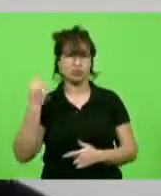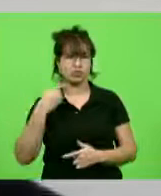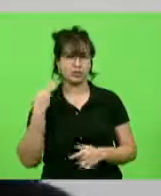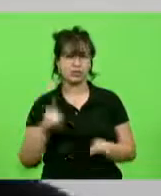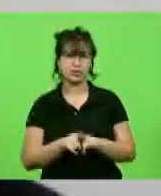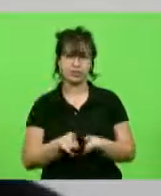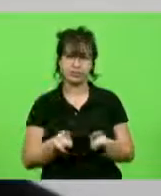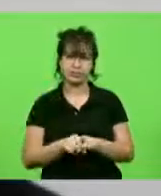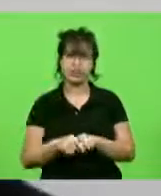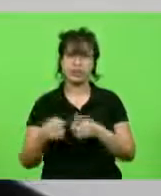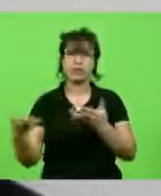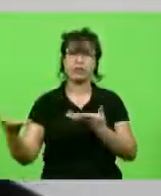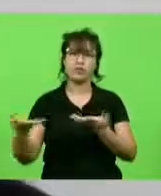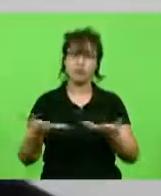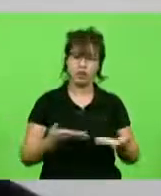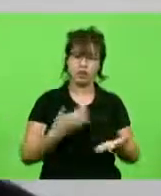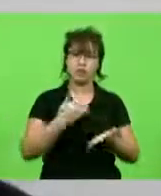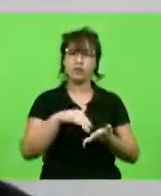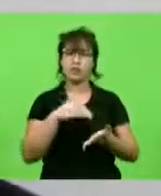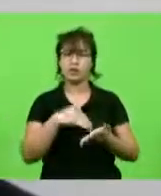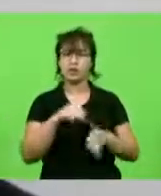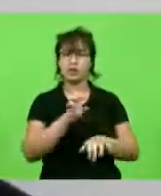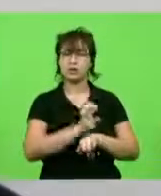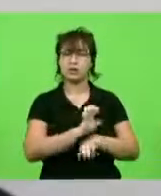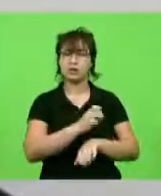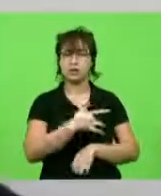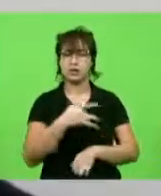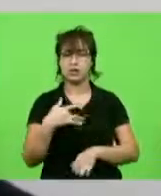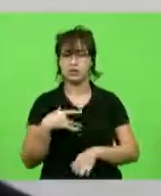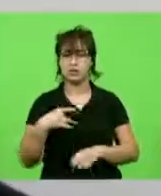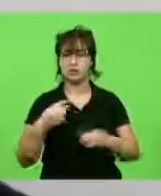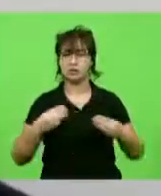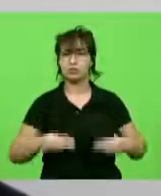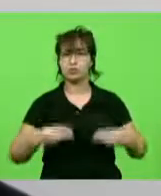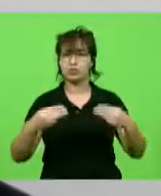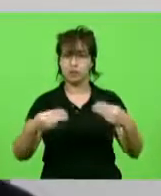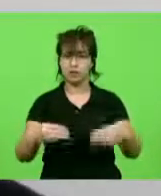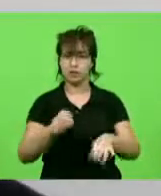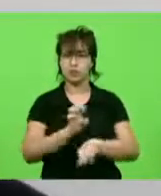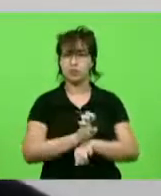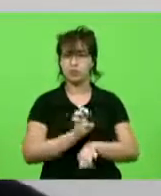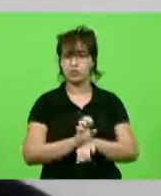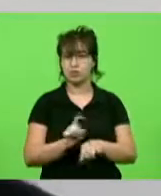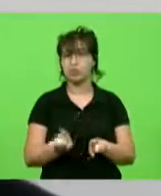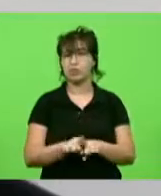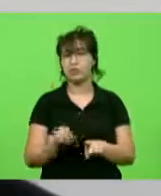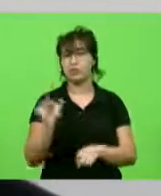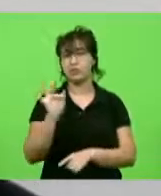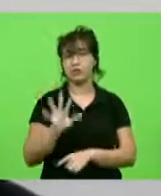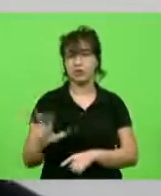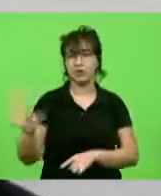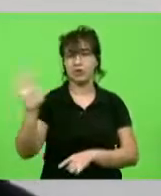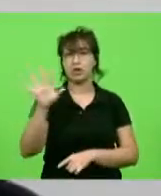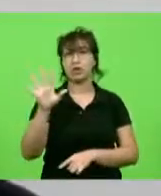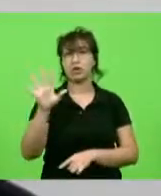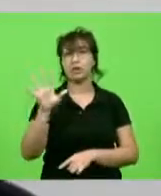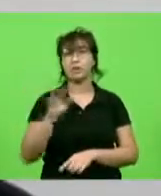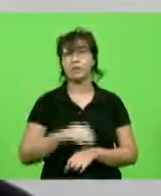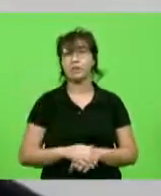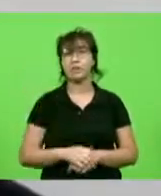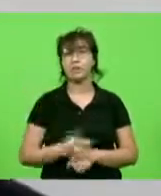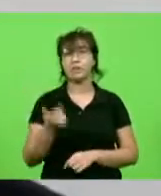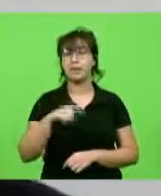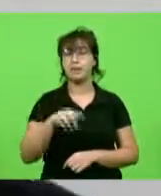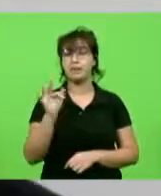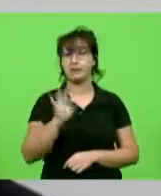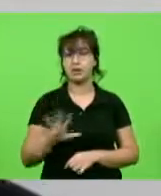nossos convidados, da Secretaria de Estado da Saúde, do Ministério Público Estadual e Federal, da Federação Catarinense dos